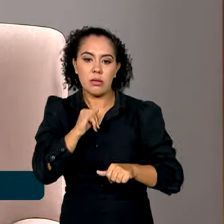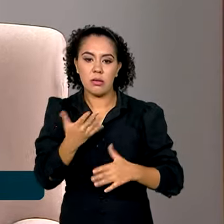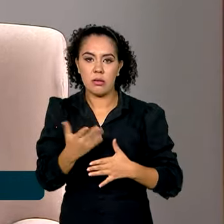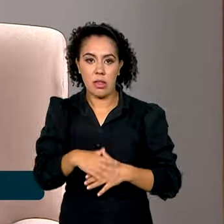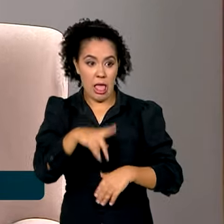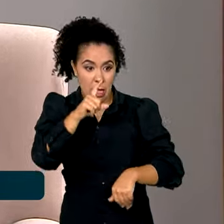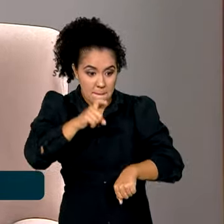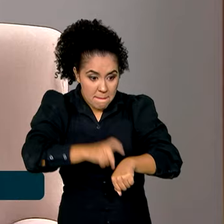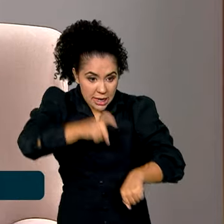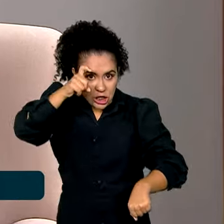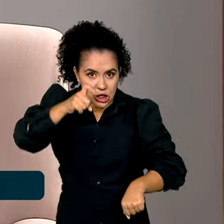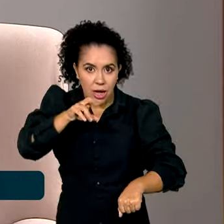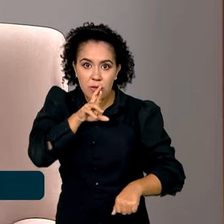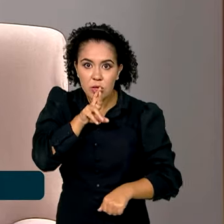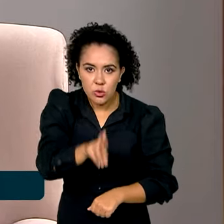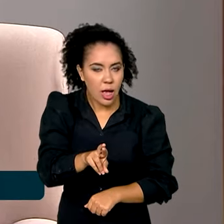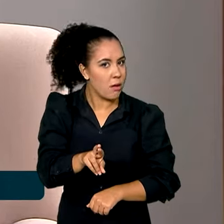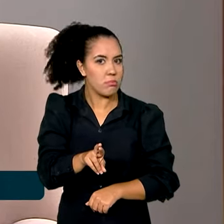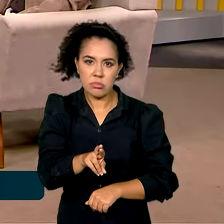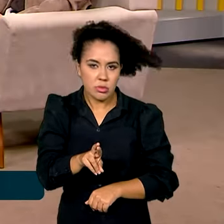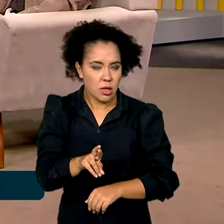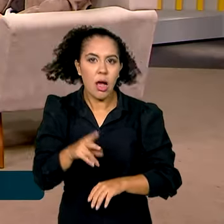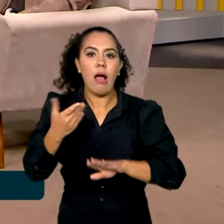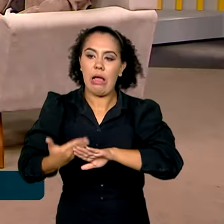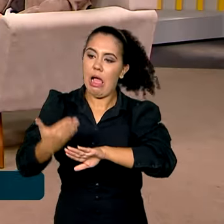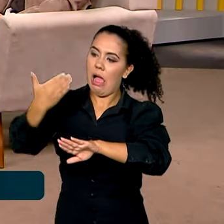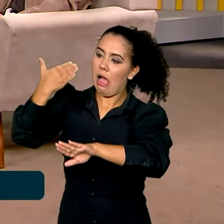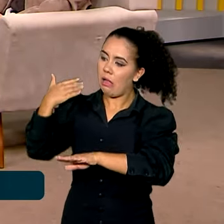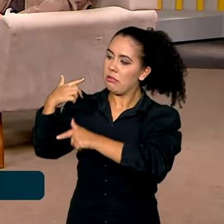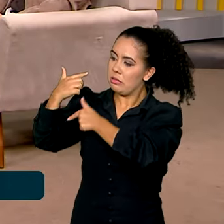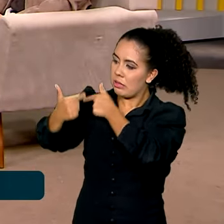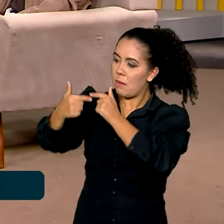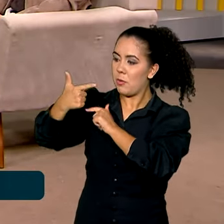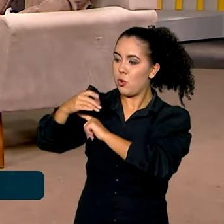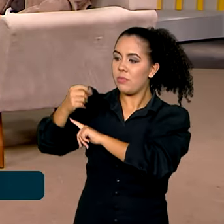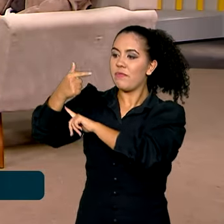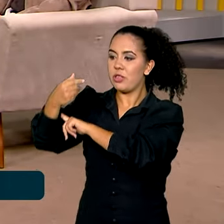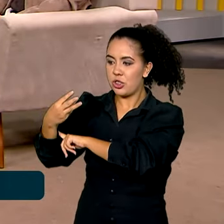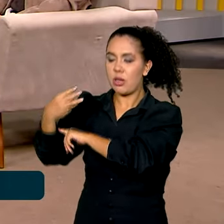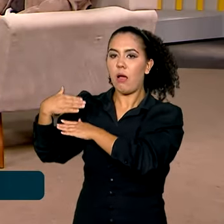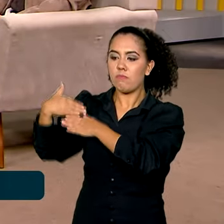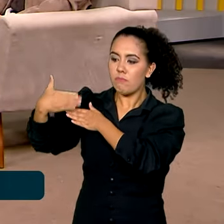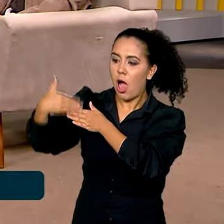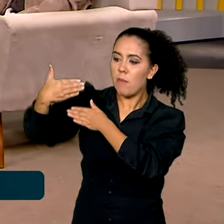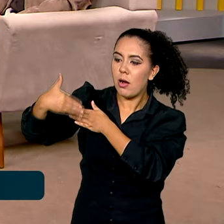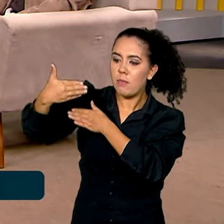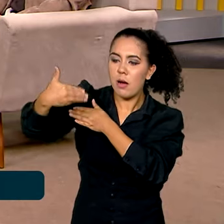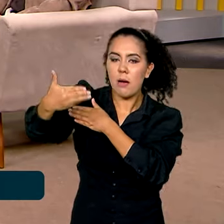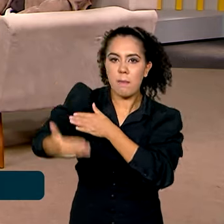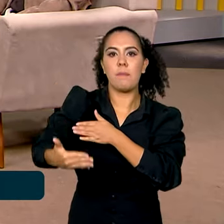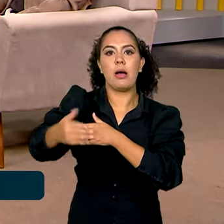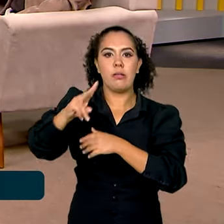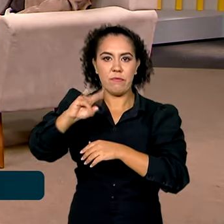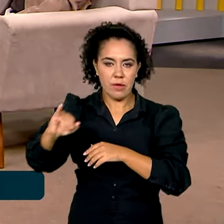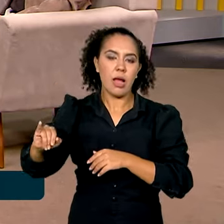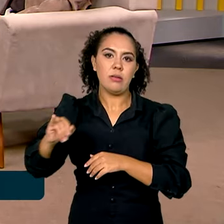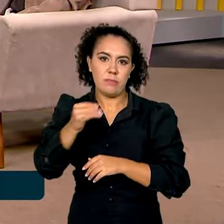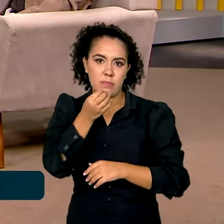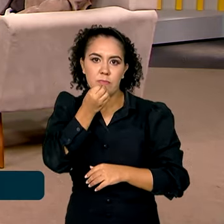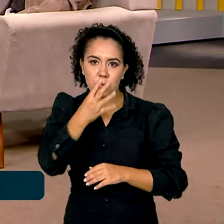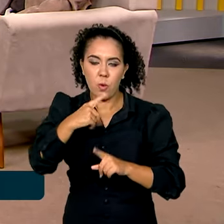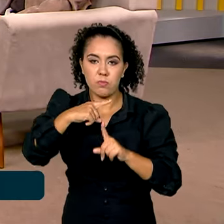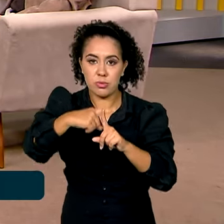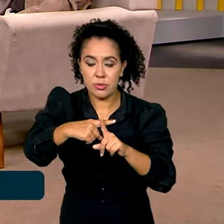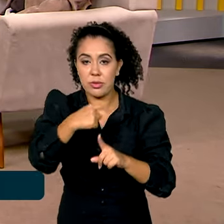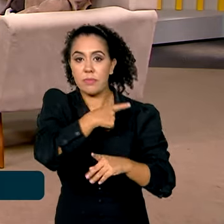imediato. Então, eu tenho certeza que o trabalho realizado em 2023 terá reflexos positivos em 2024. E todo